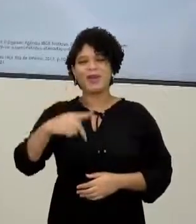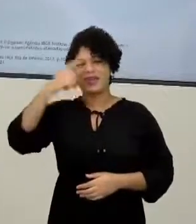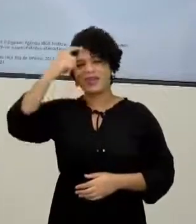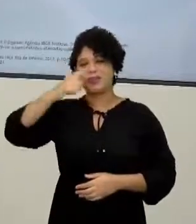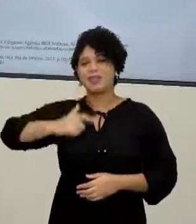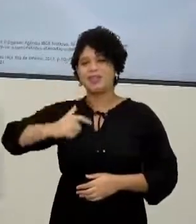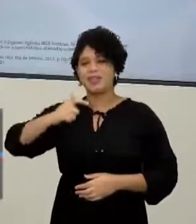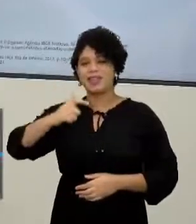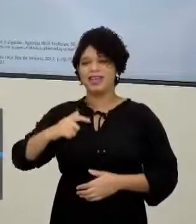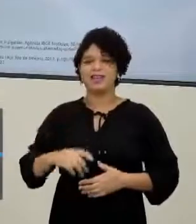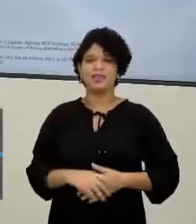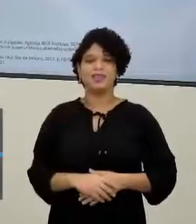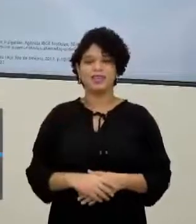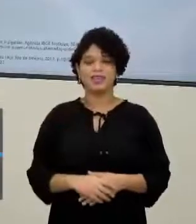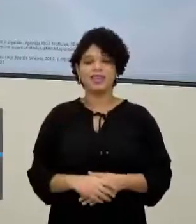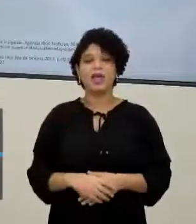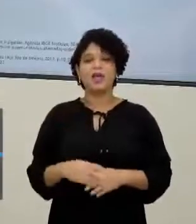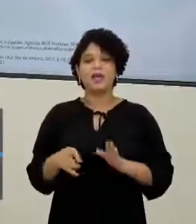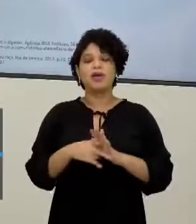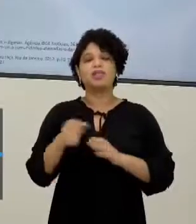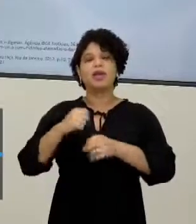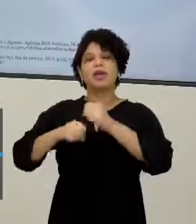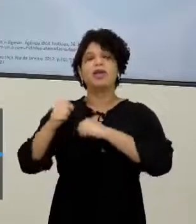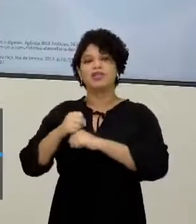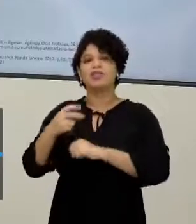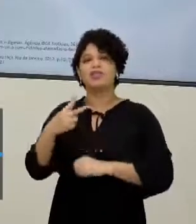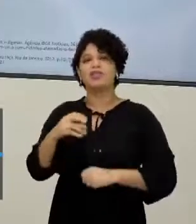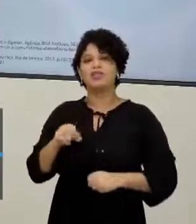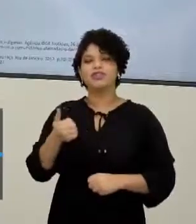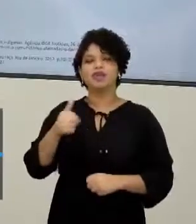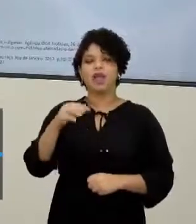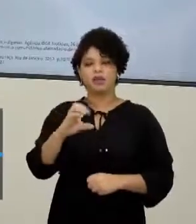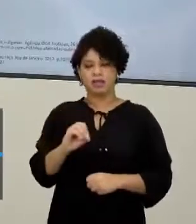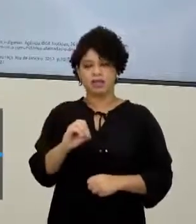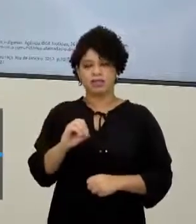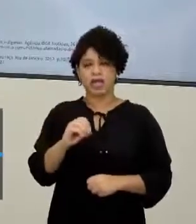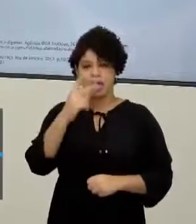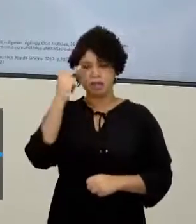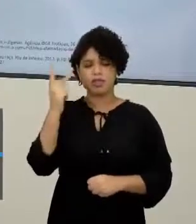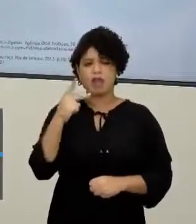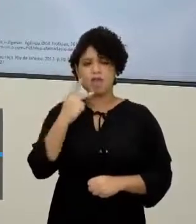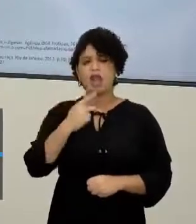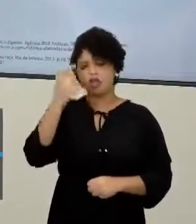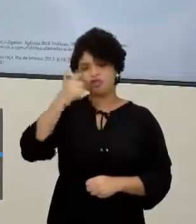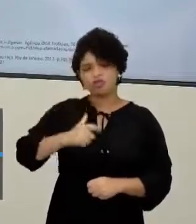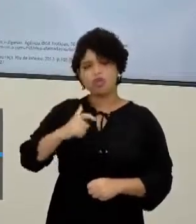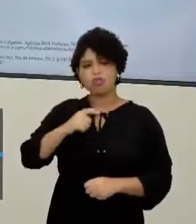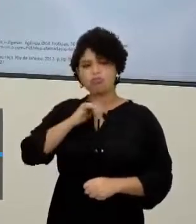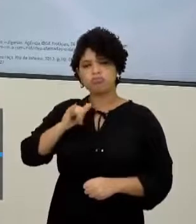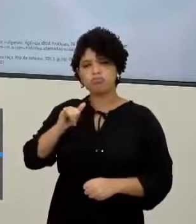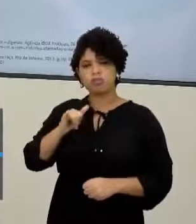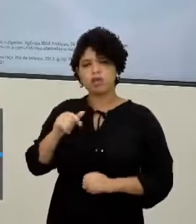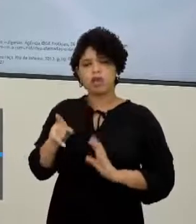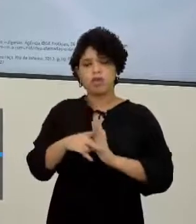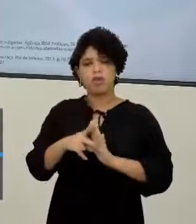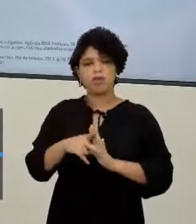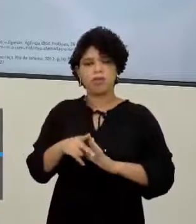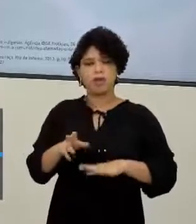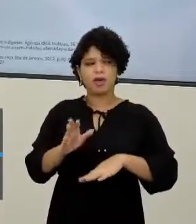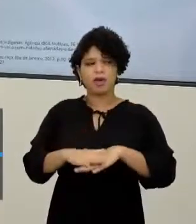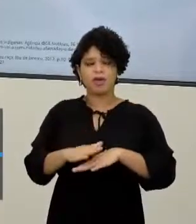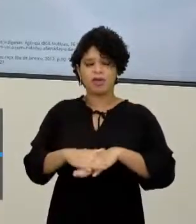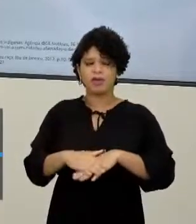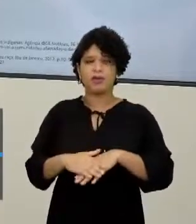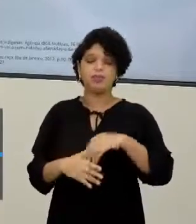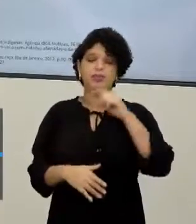Autodeclarados É que no último censo Em 2010 Essas pessoas se autodeclararam indígenas Na hora de responder